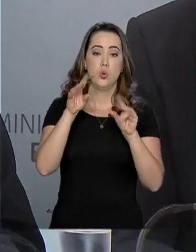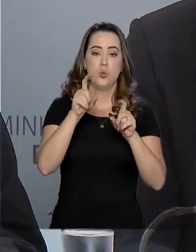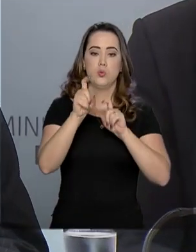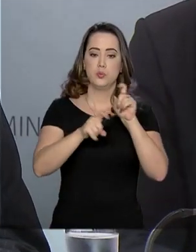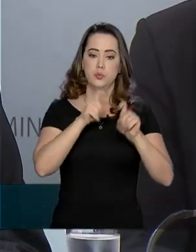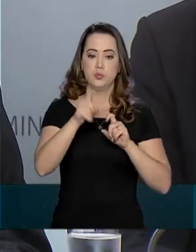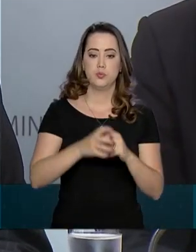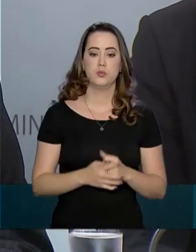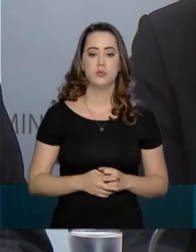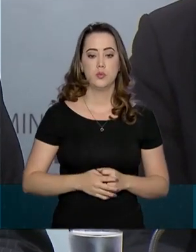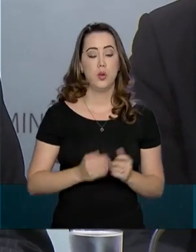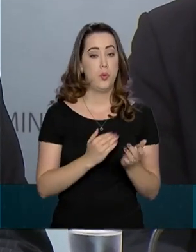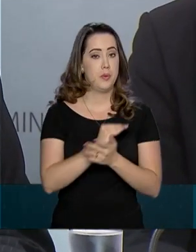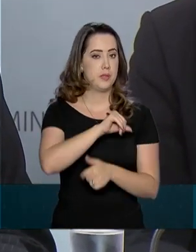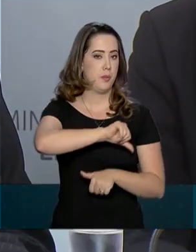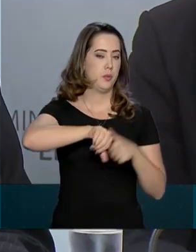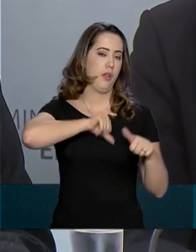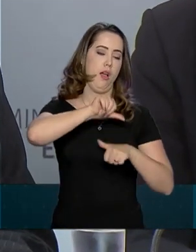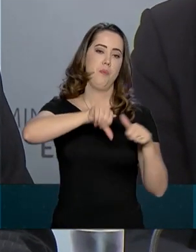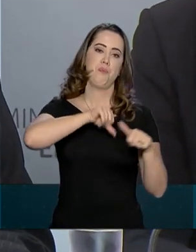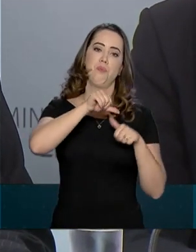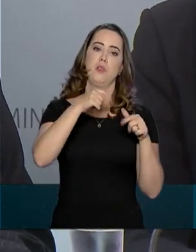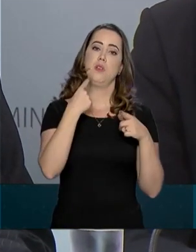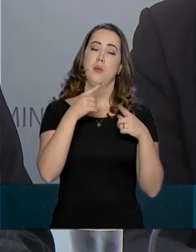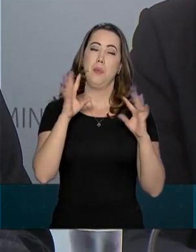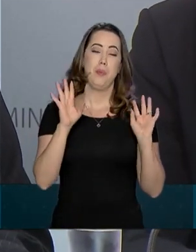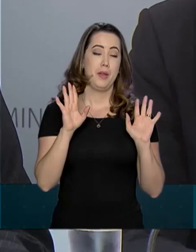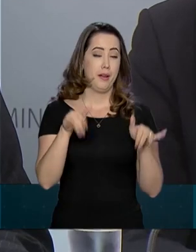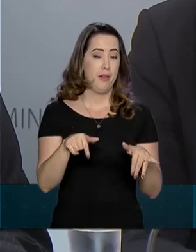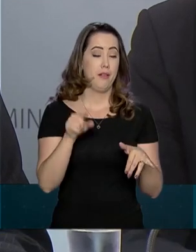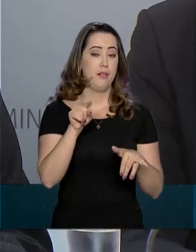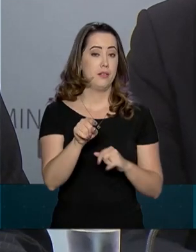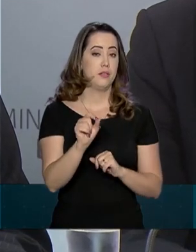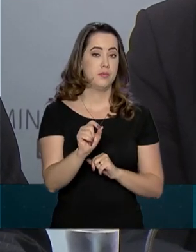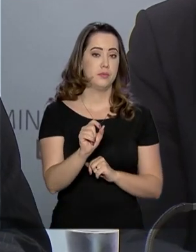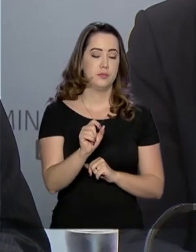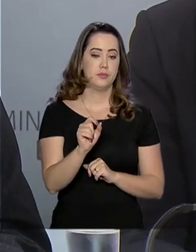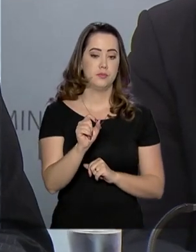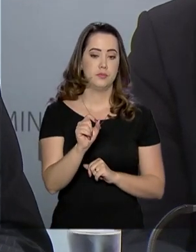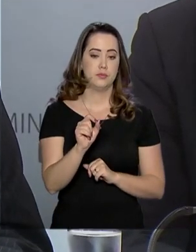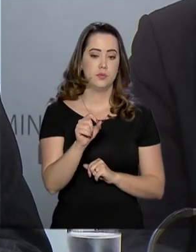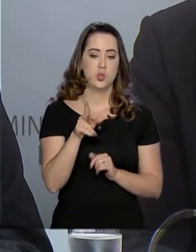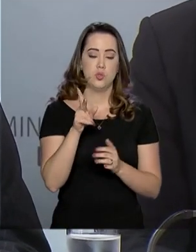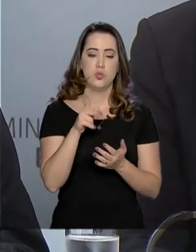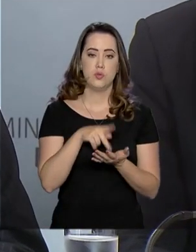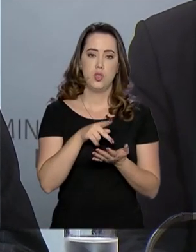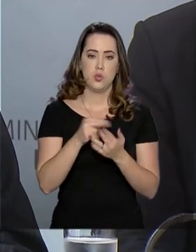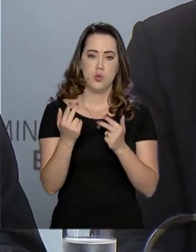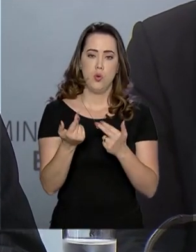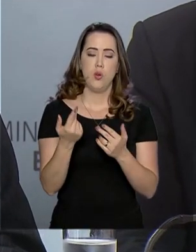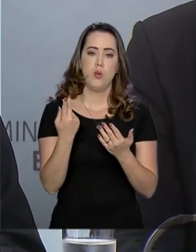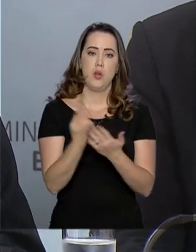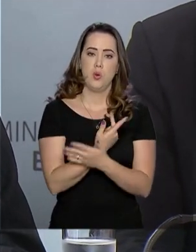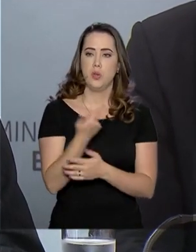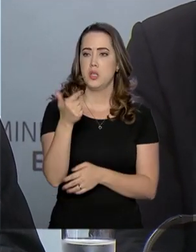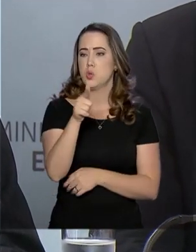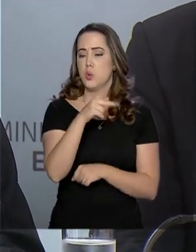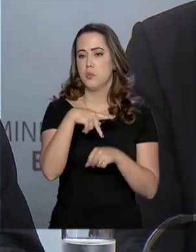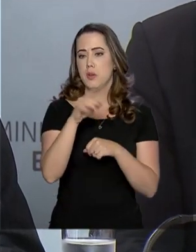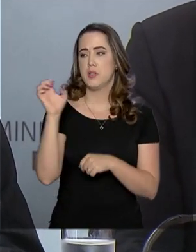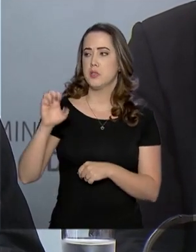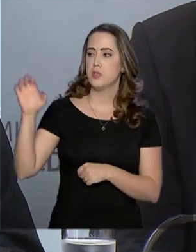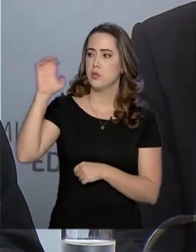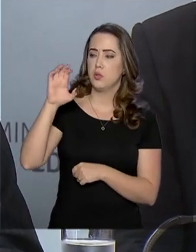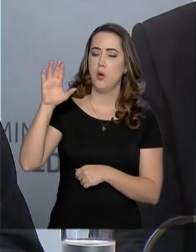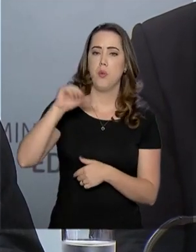começar a transição do Enem para ele ser exatamente como é feito na Europa, na